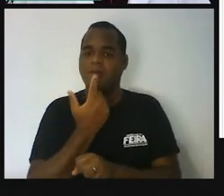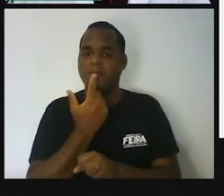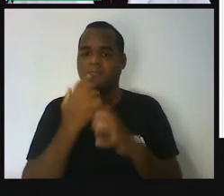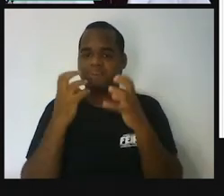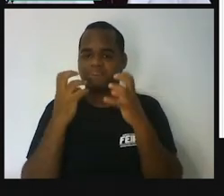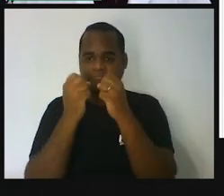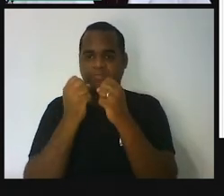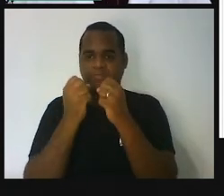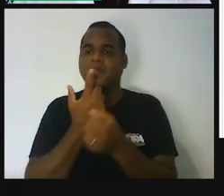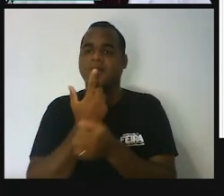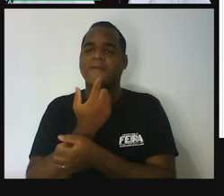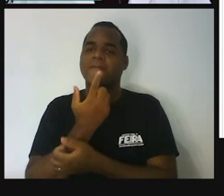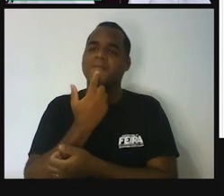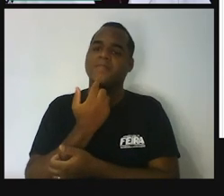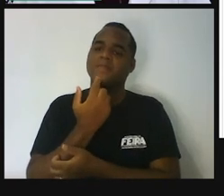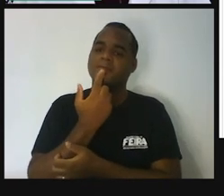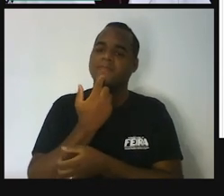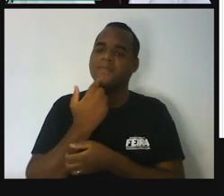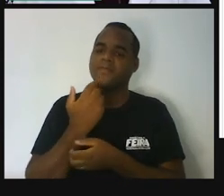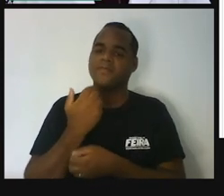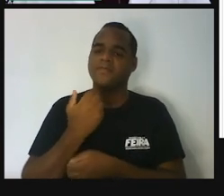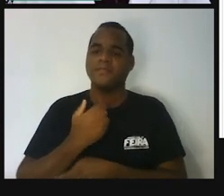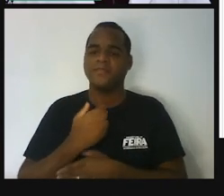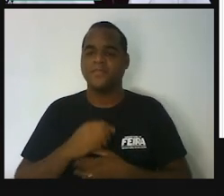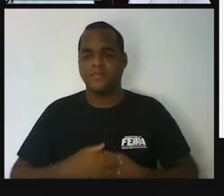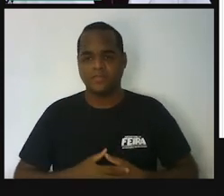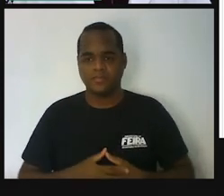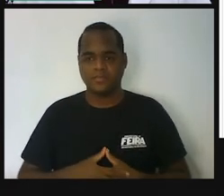bacana. Olha aqui o vermelho.